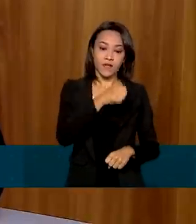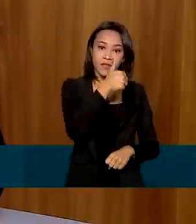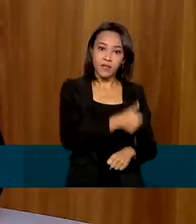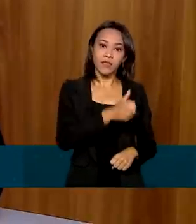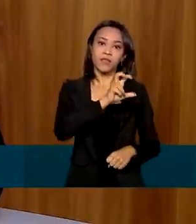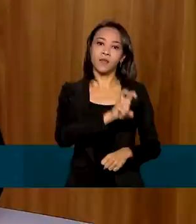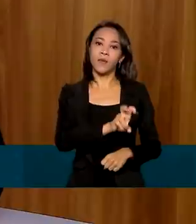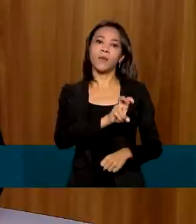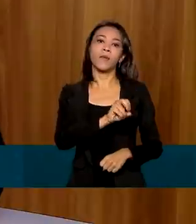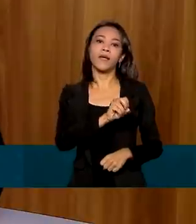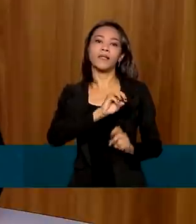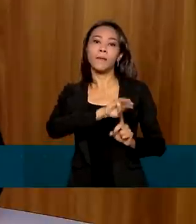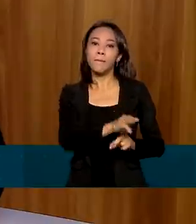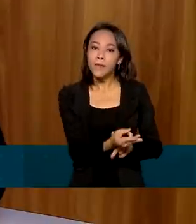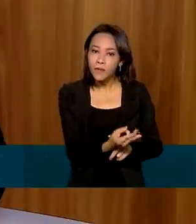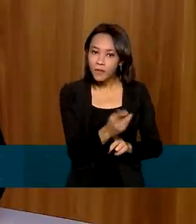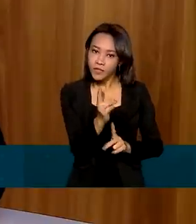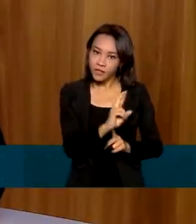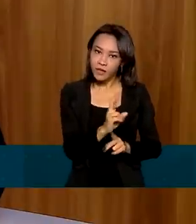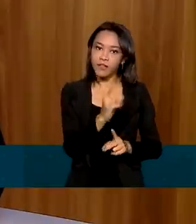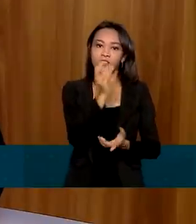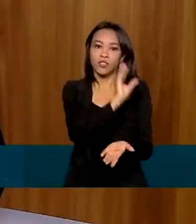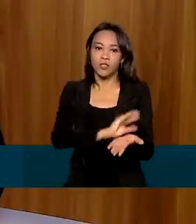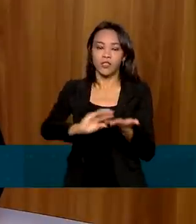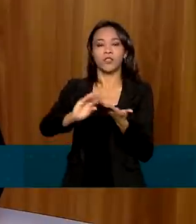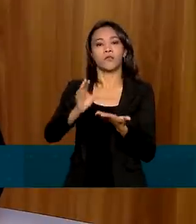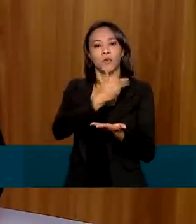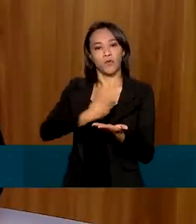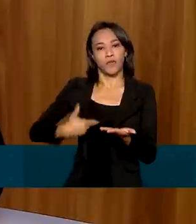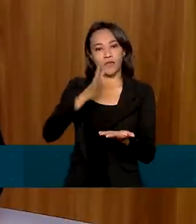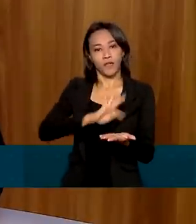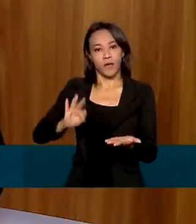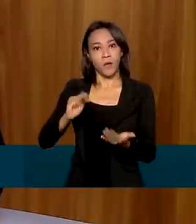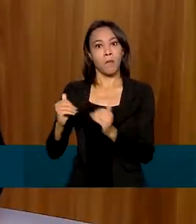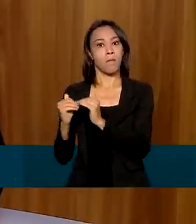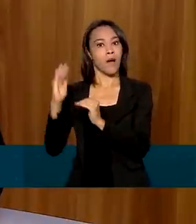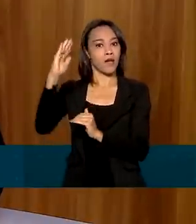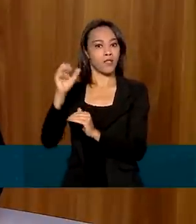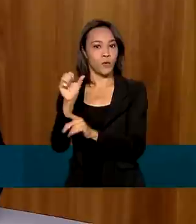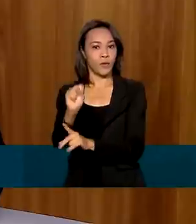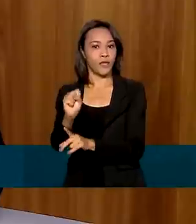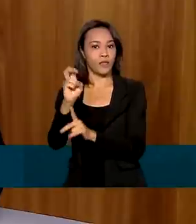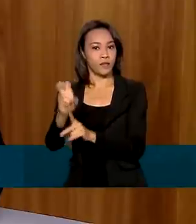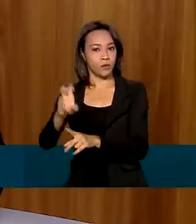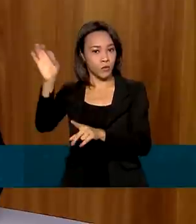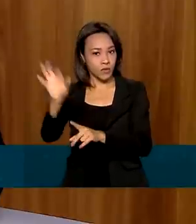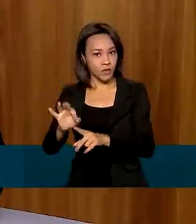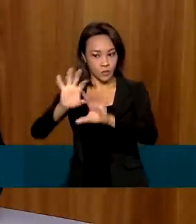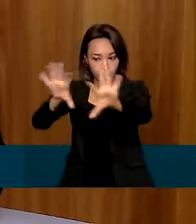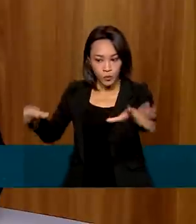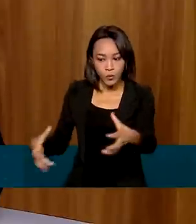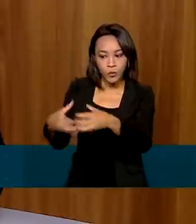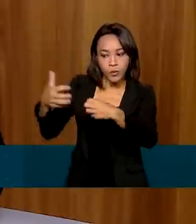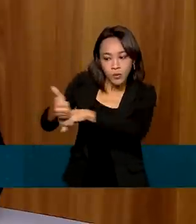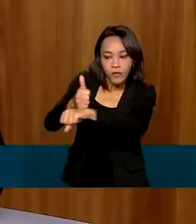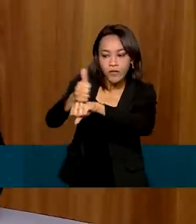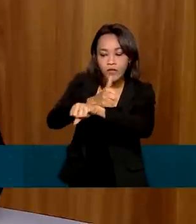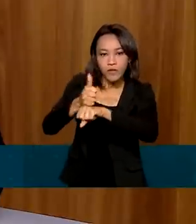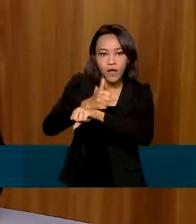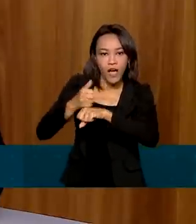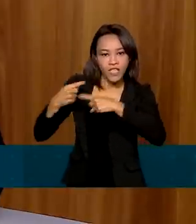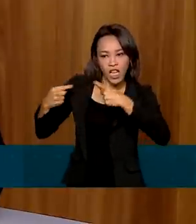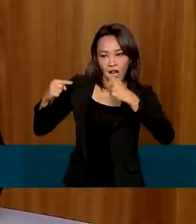reais investidos pelo governo federal, tanto que mais de 85% dos atletas que disputavam